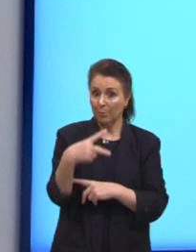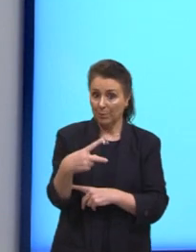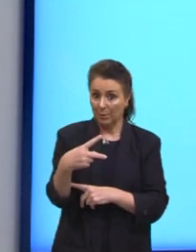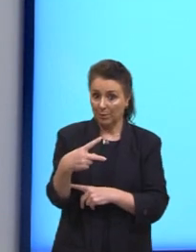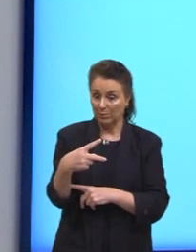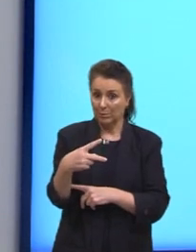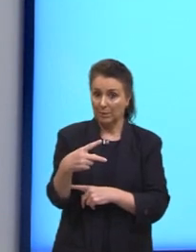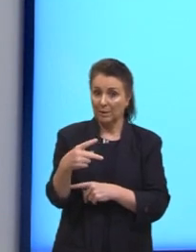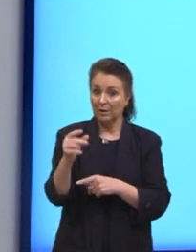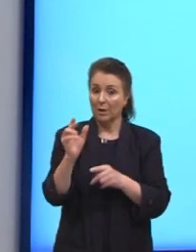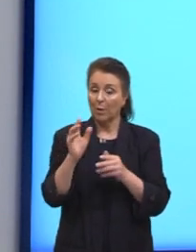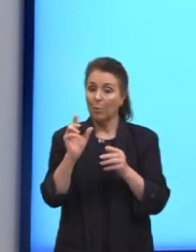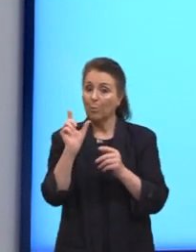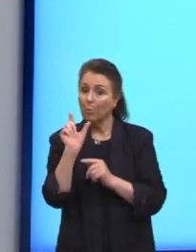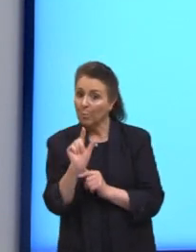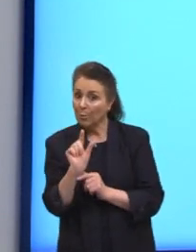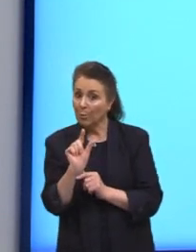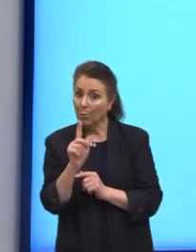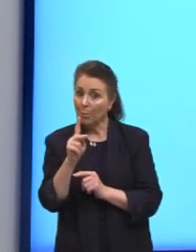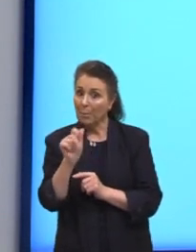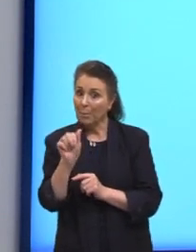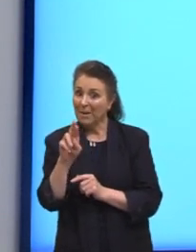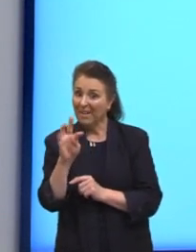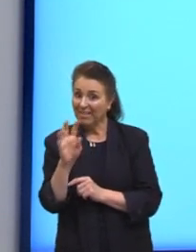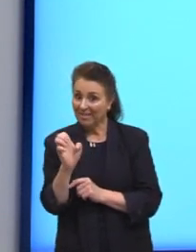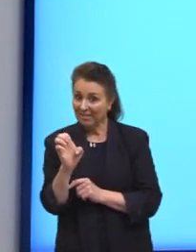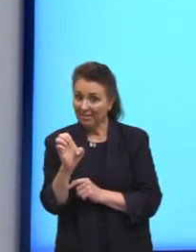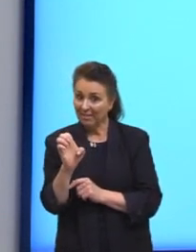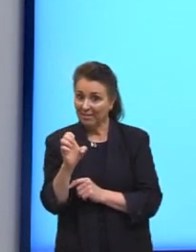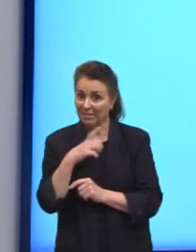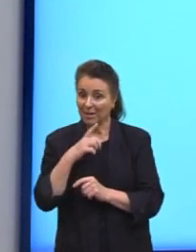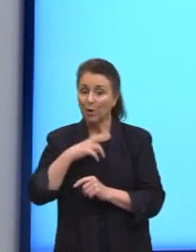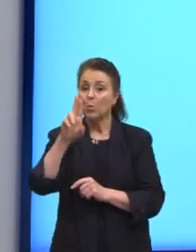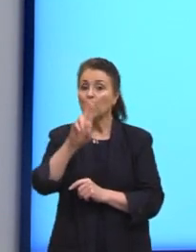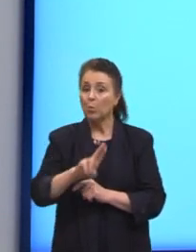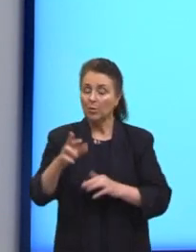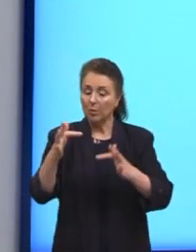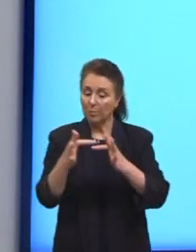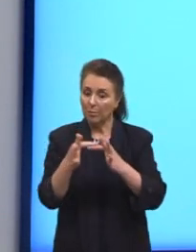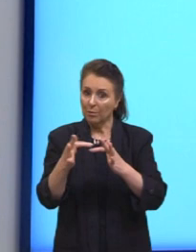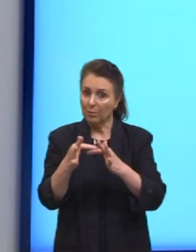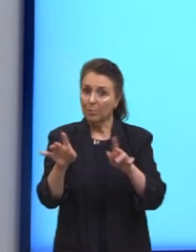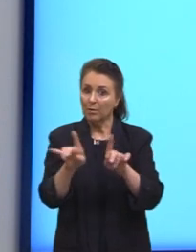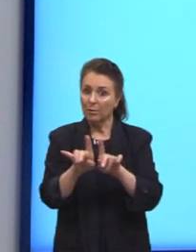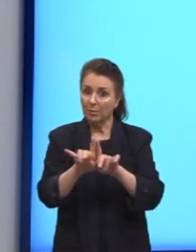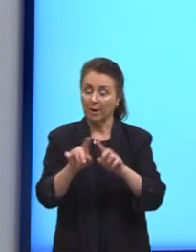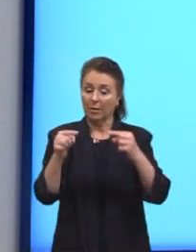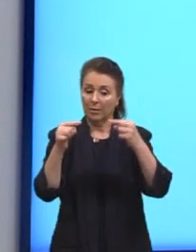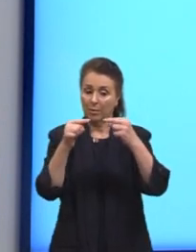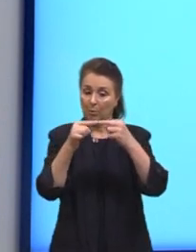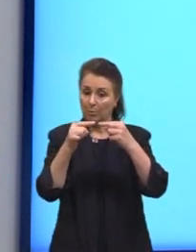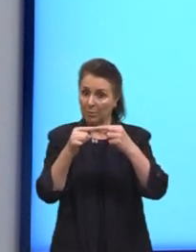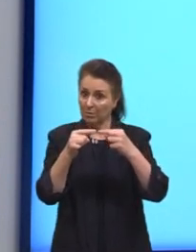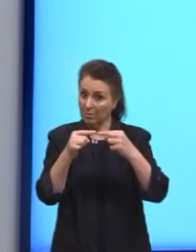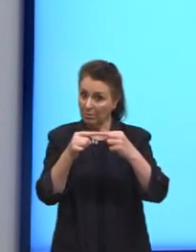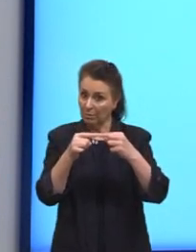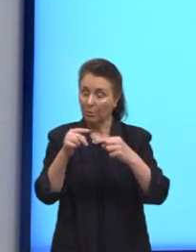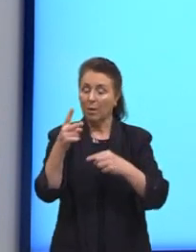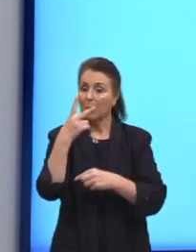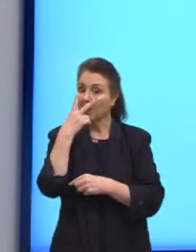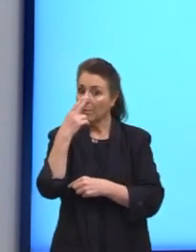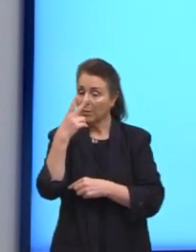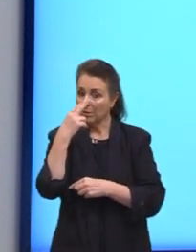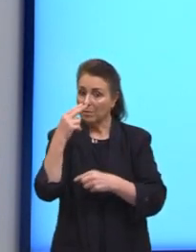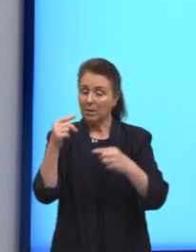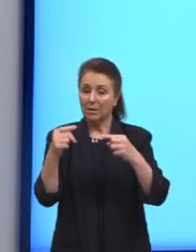uma parte dele. E aí nós utilizamos uma fórmula também, né? A fórmula da combinação é parecida com